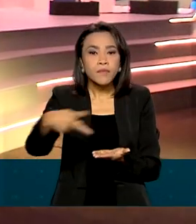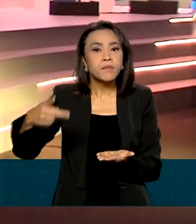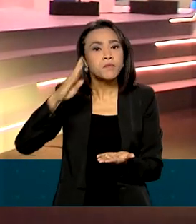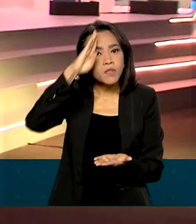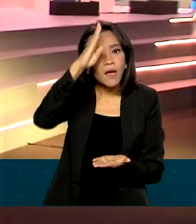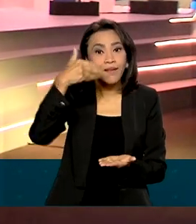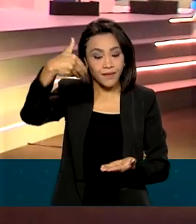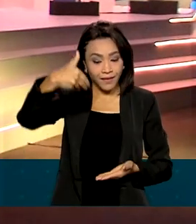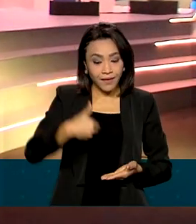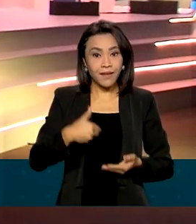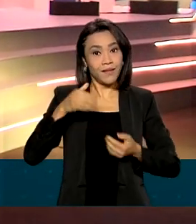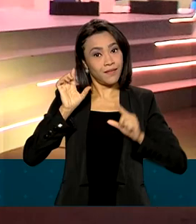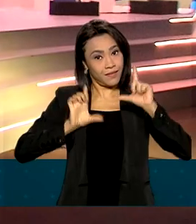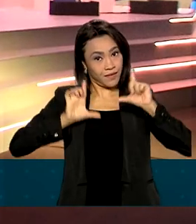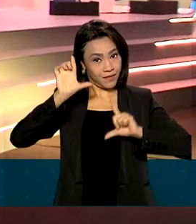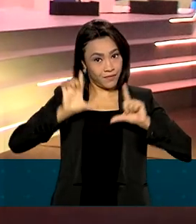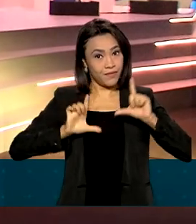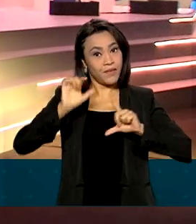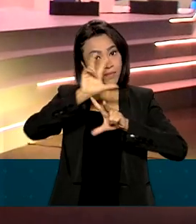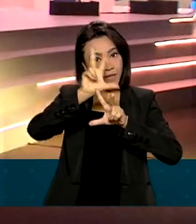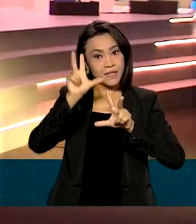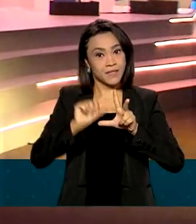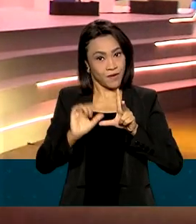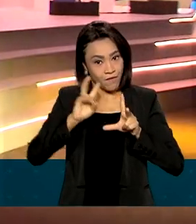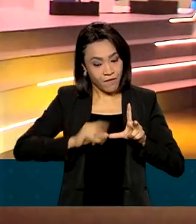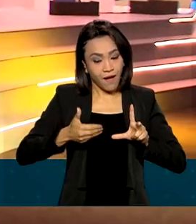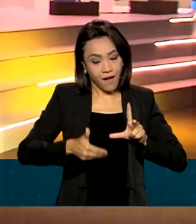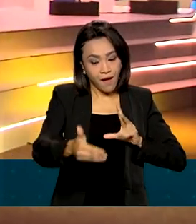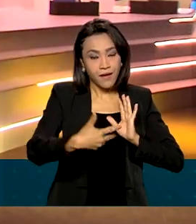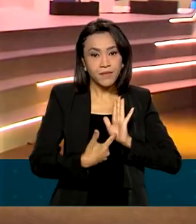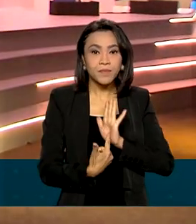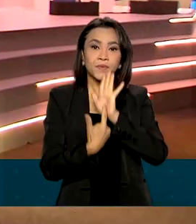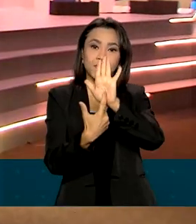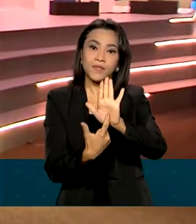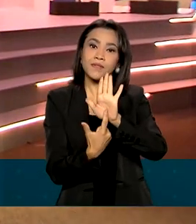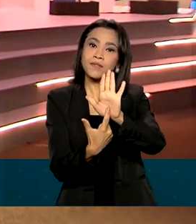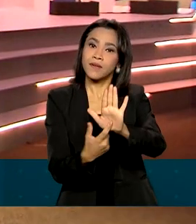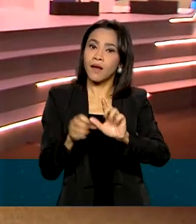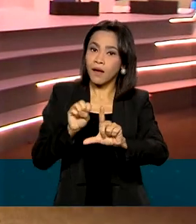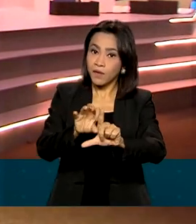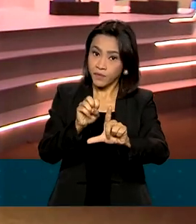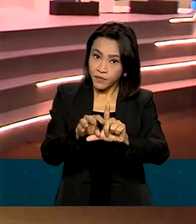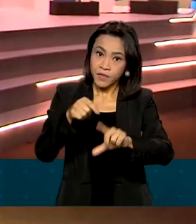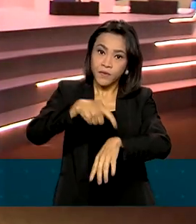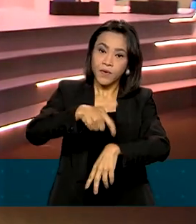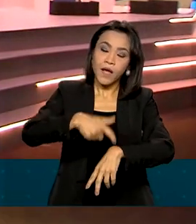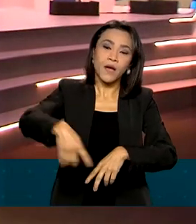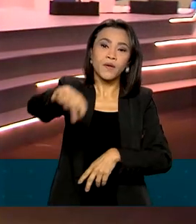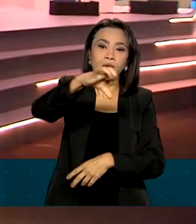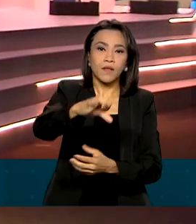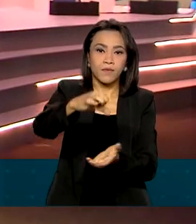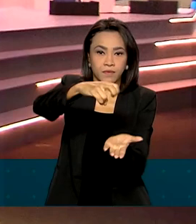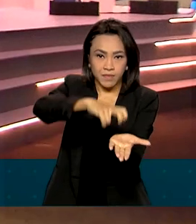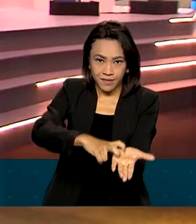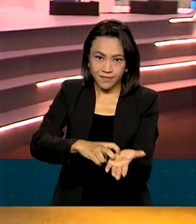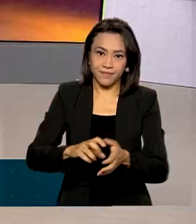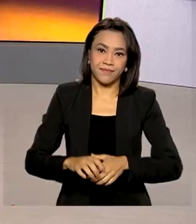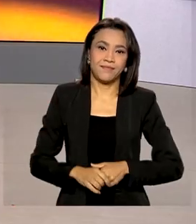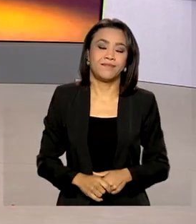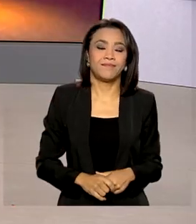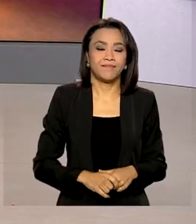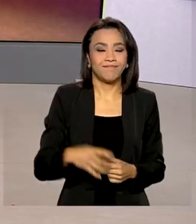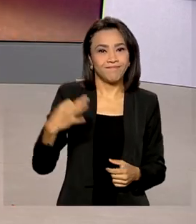E a TV Brasil transmite essa cerimônia de abertura desse evento ao vivo, também, a partir das 9 horas da manhã. Renata.